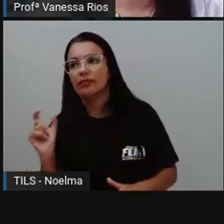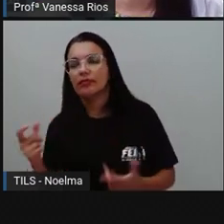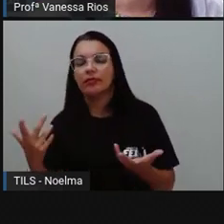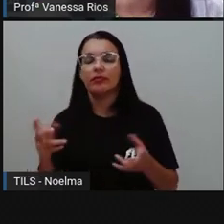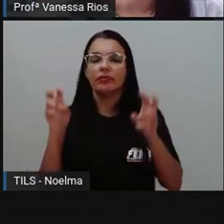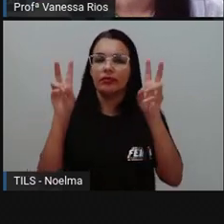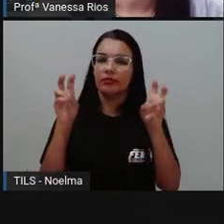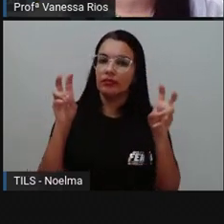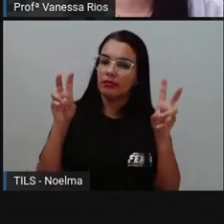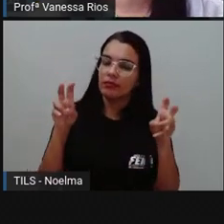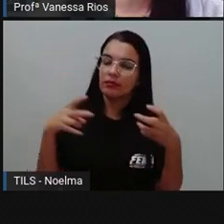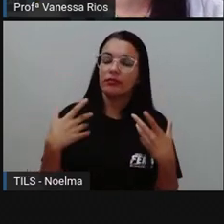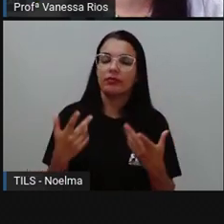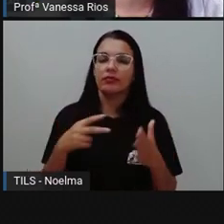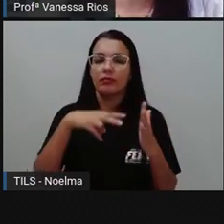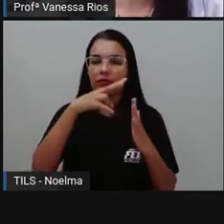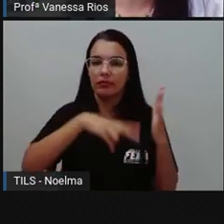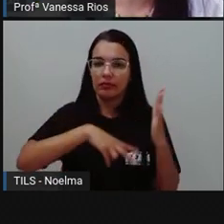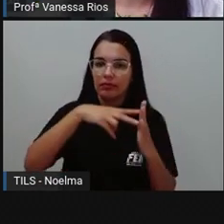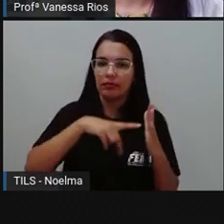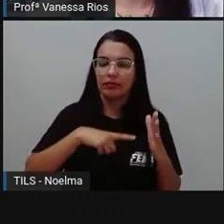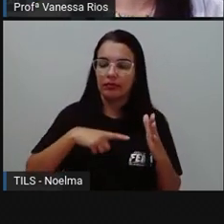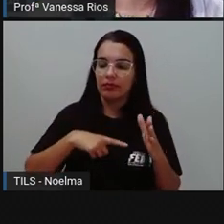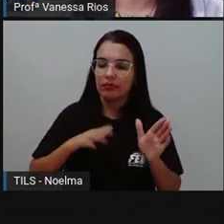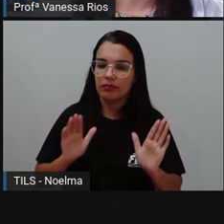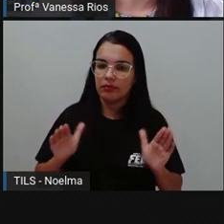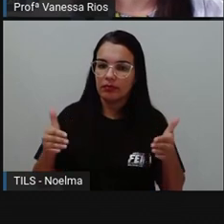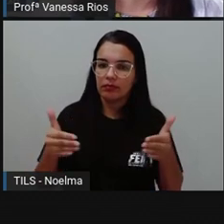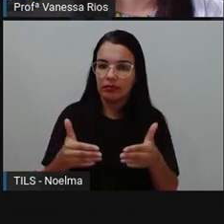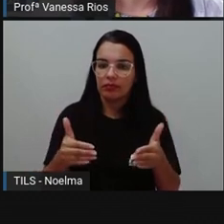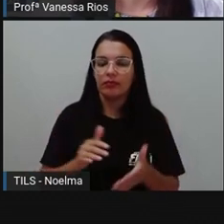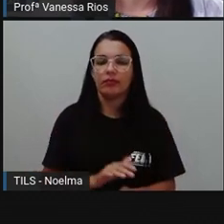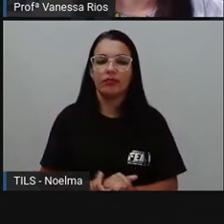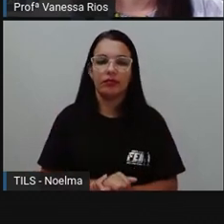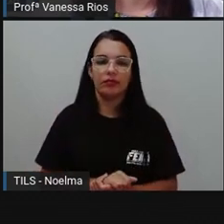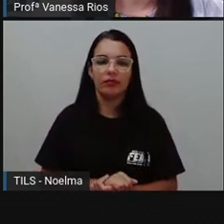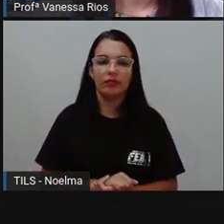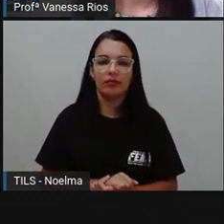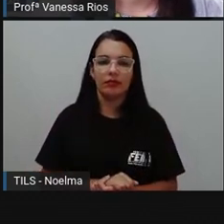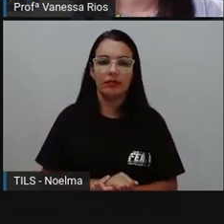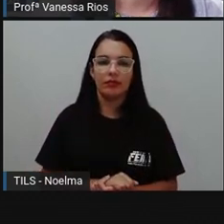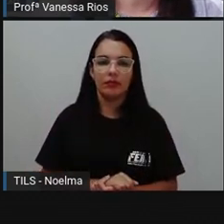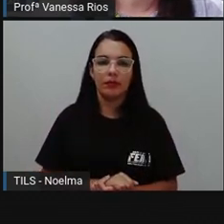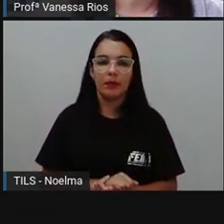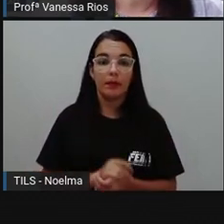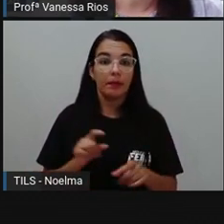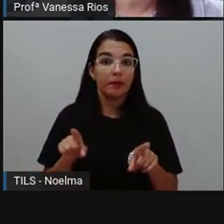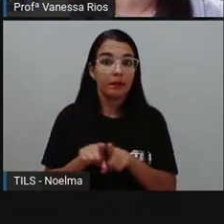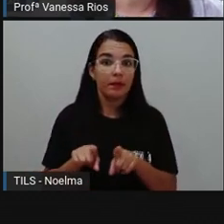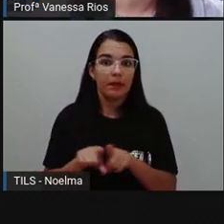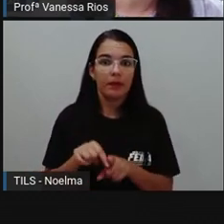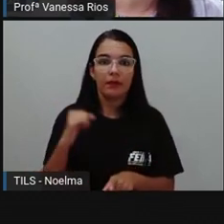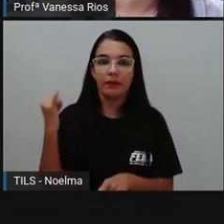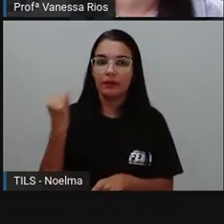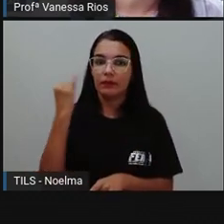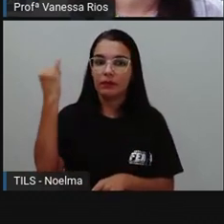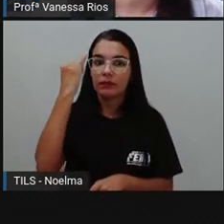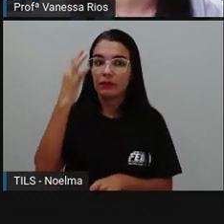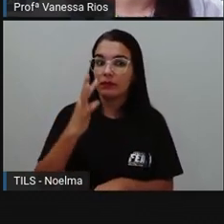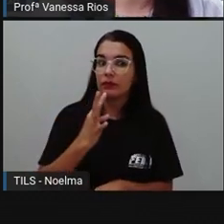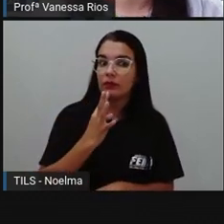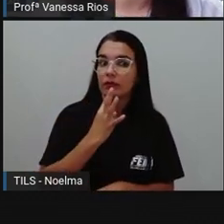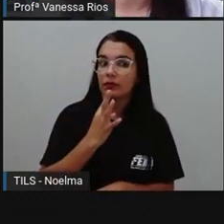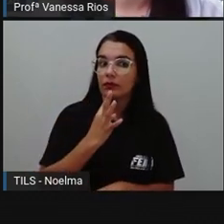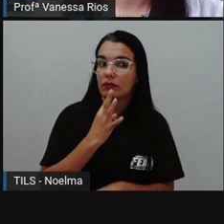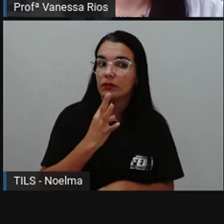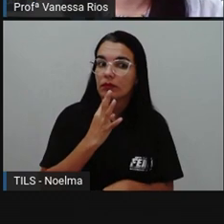assuntos, né? A serem abordados nesse gênero textual. É imprescindível conhecer a obra